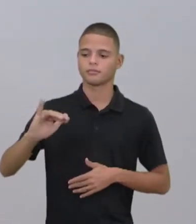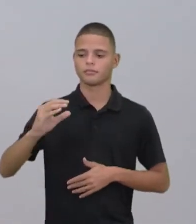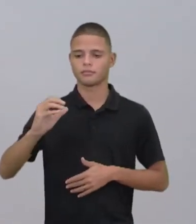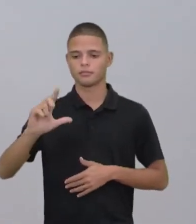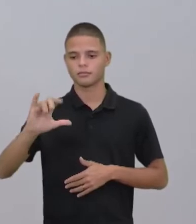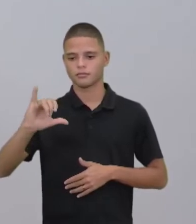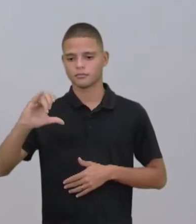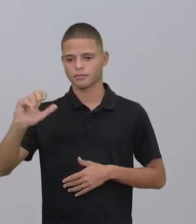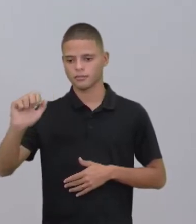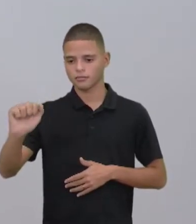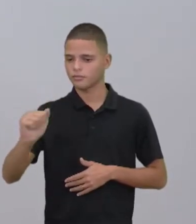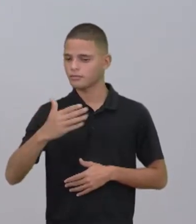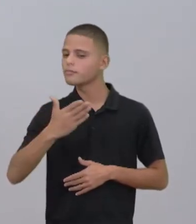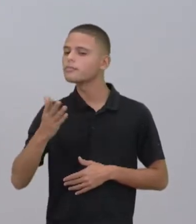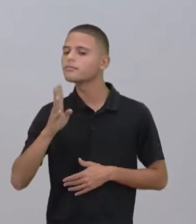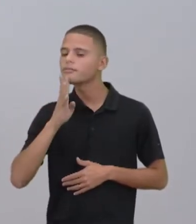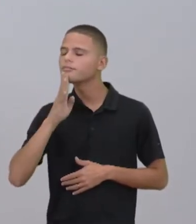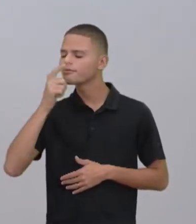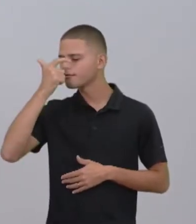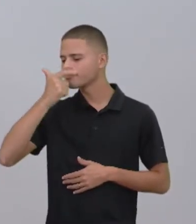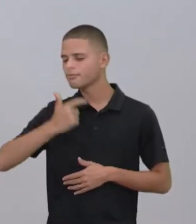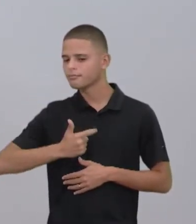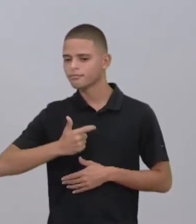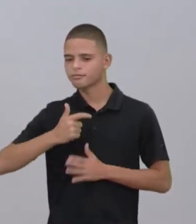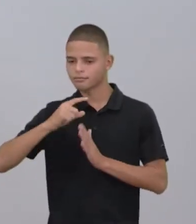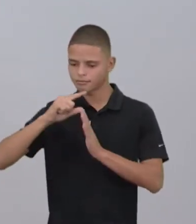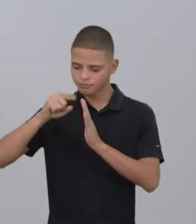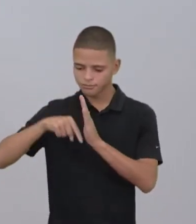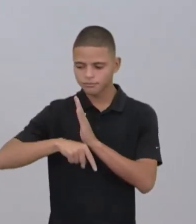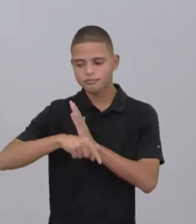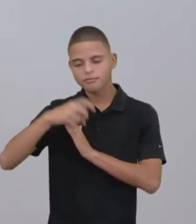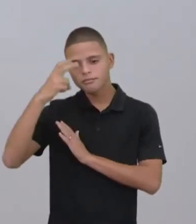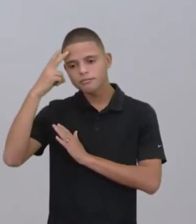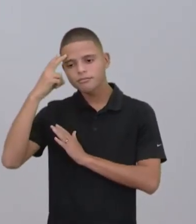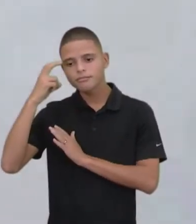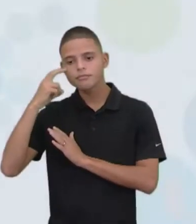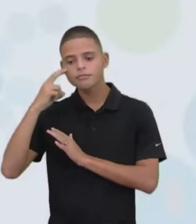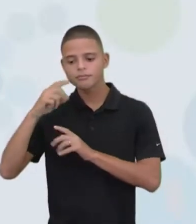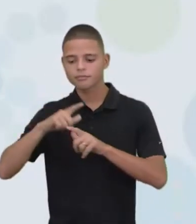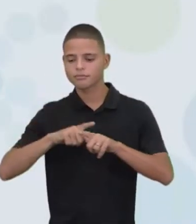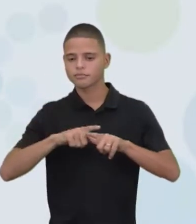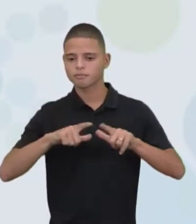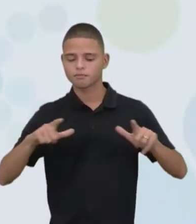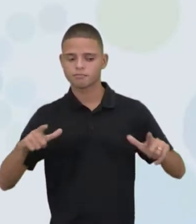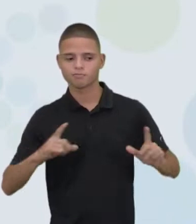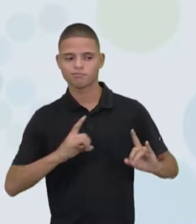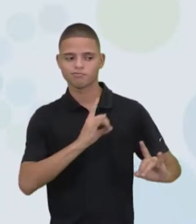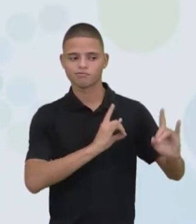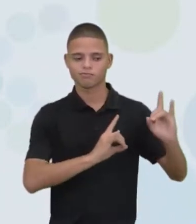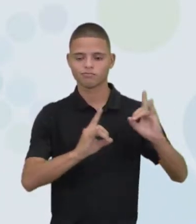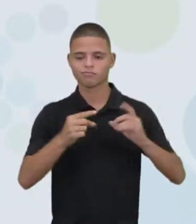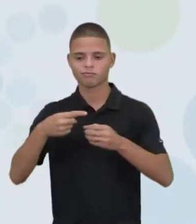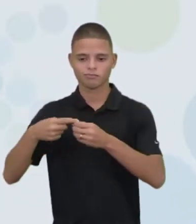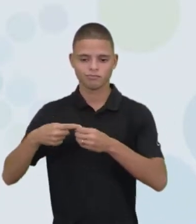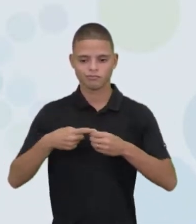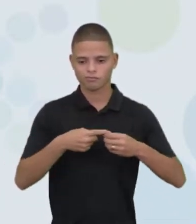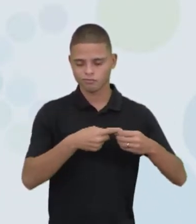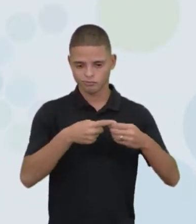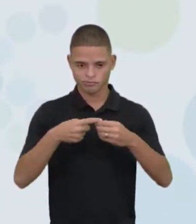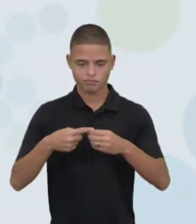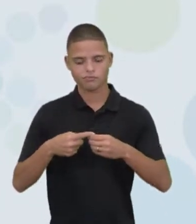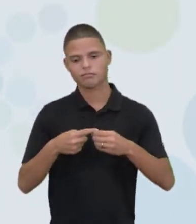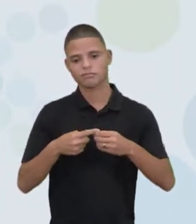aprofundamento é a cultura do solo, do campo à cidade. A unidade curricular é o indivíduo e o ambiente.